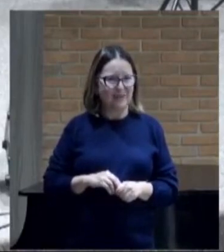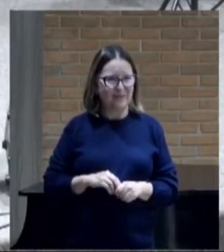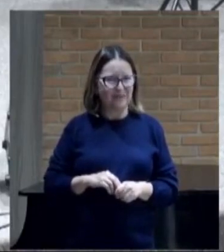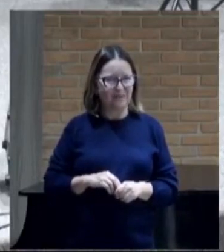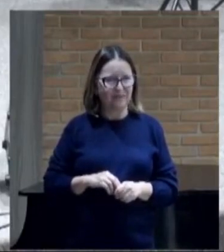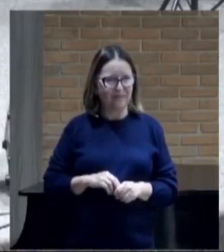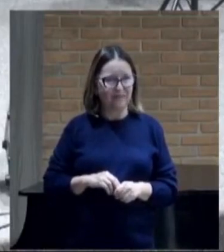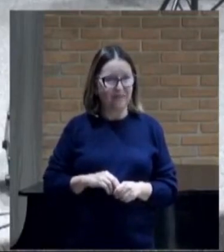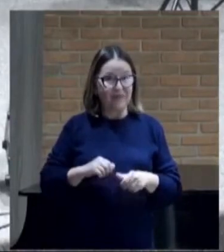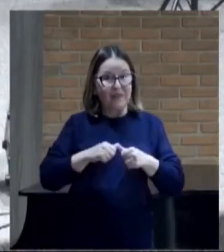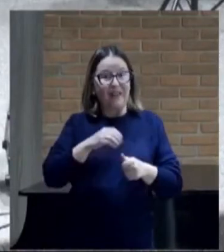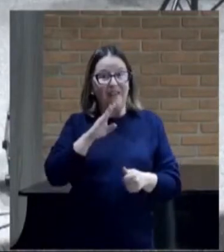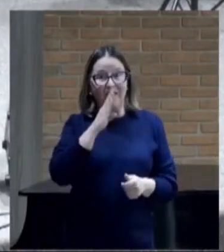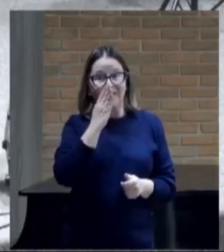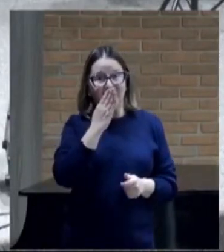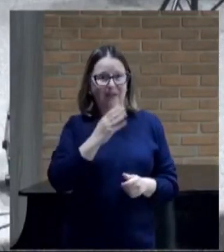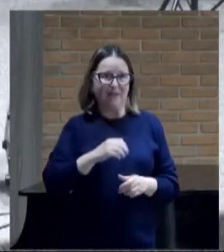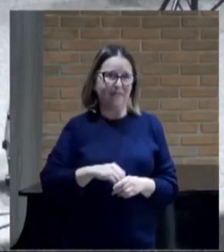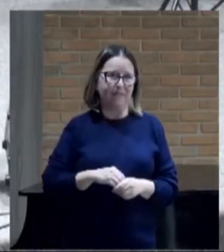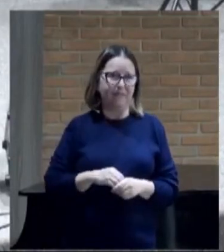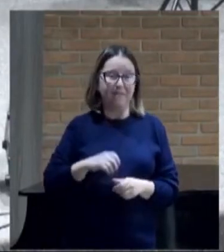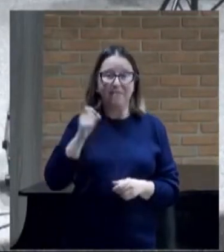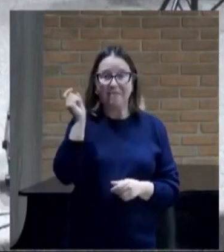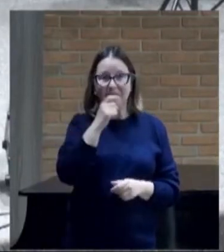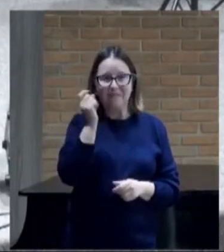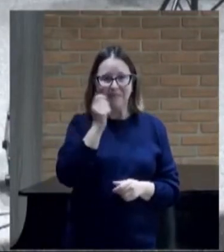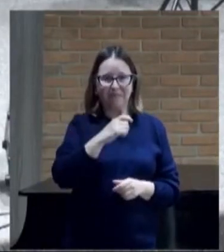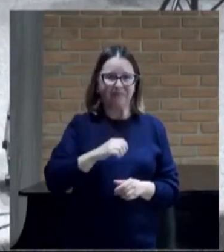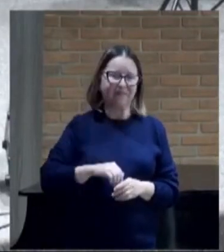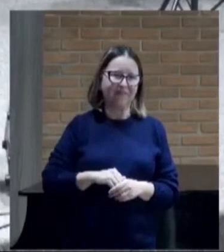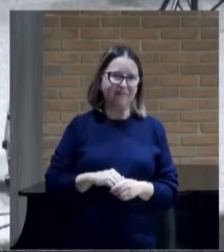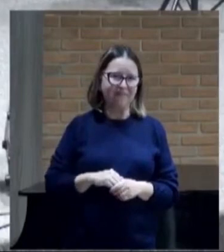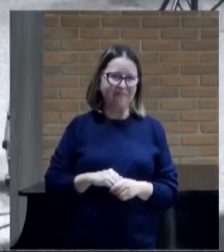isso é fake isso é mentira